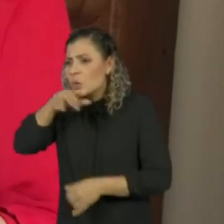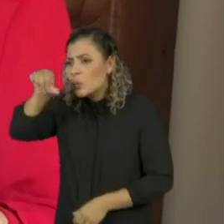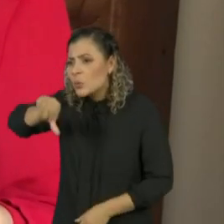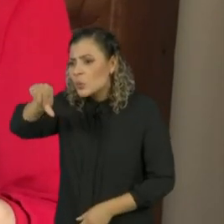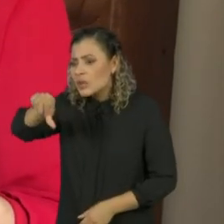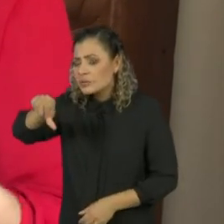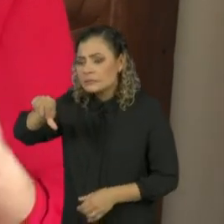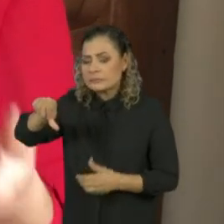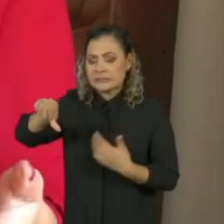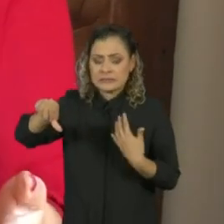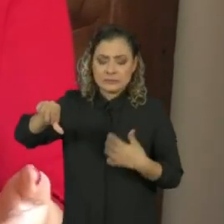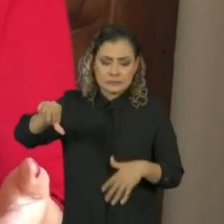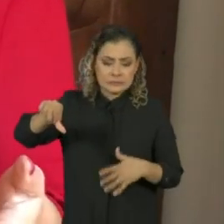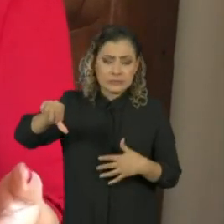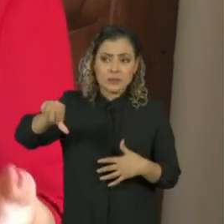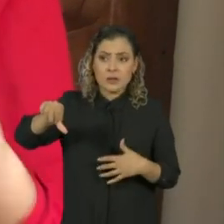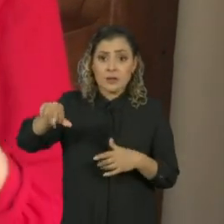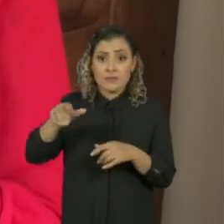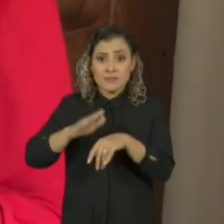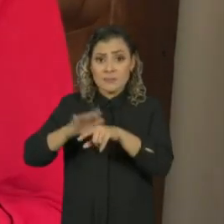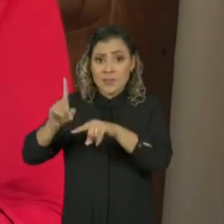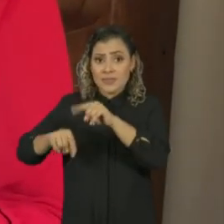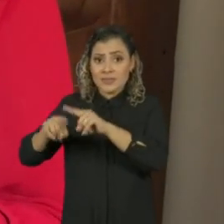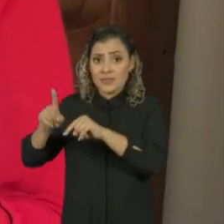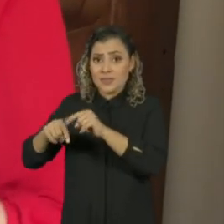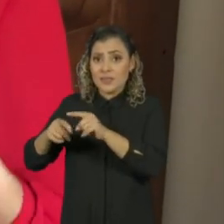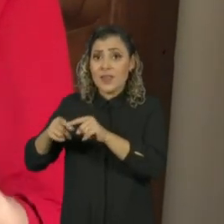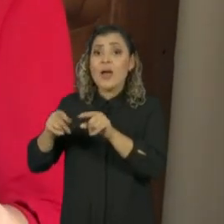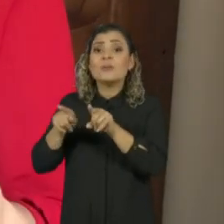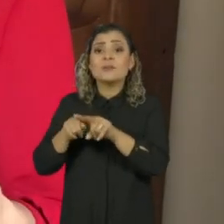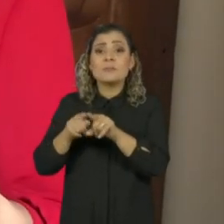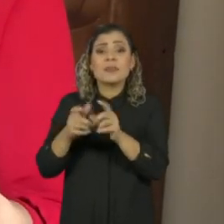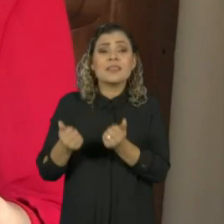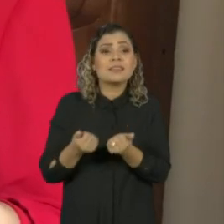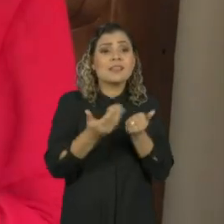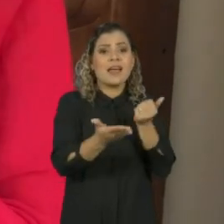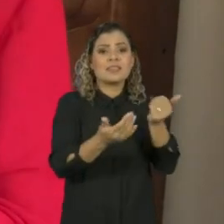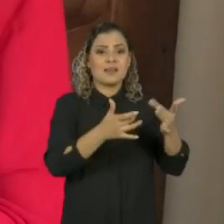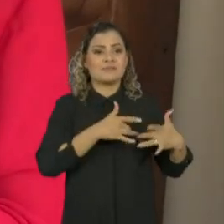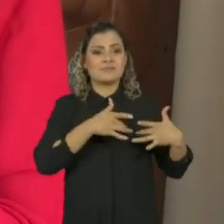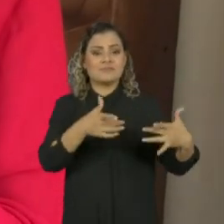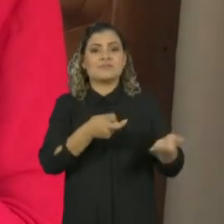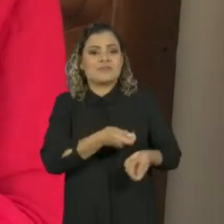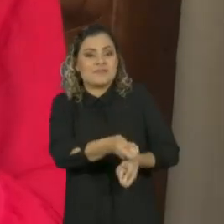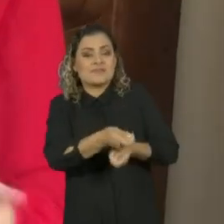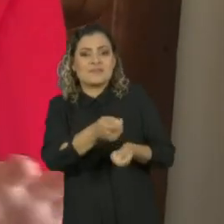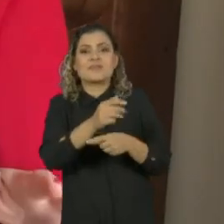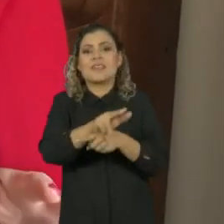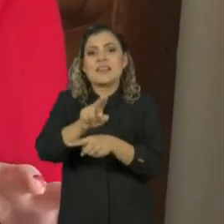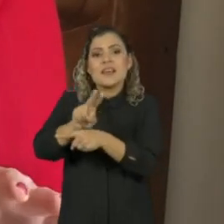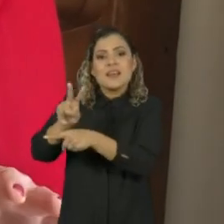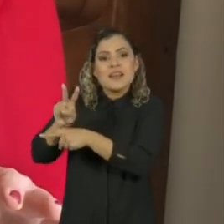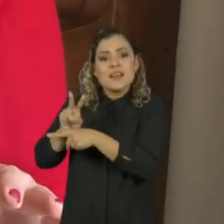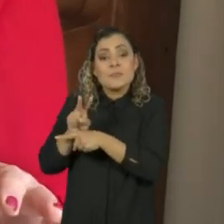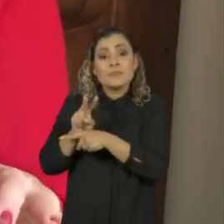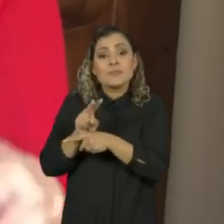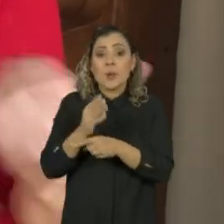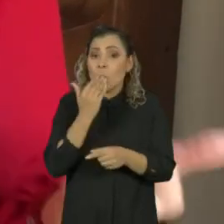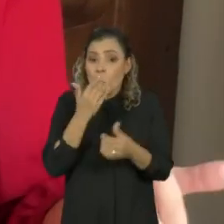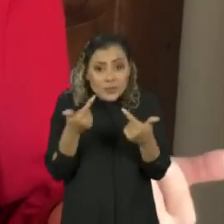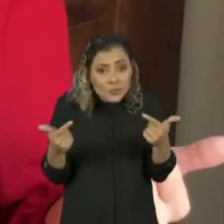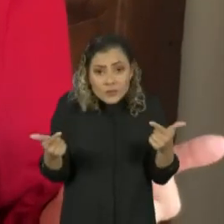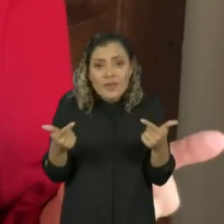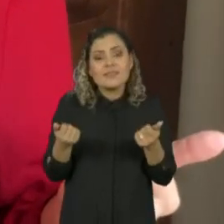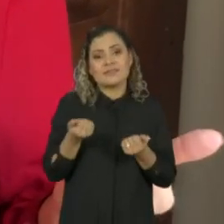Muita gente distribuindo produtos de higiene e afeto. Amparando os que não têm casa, alimentando os que não têm comida.